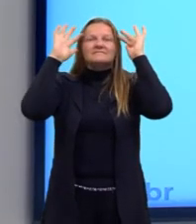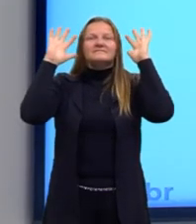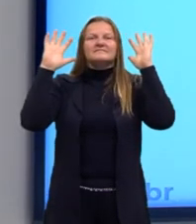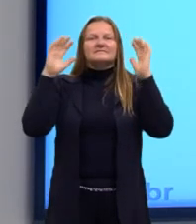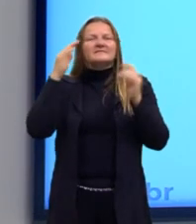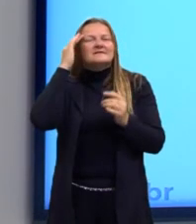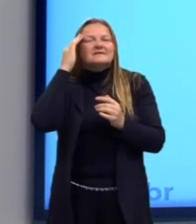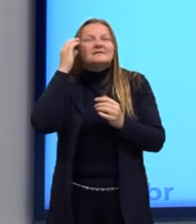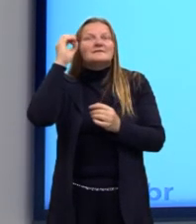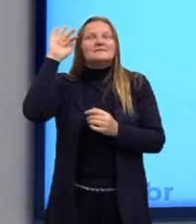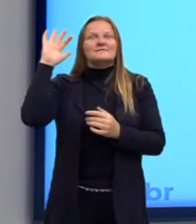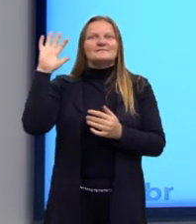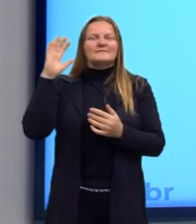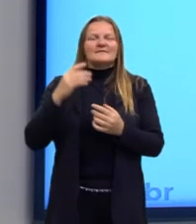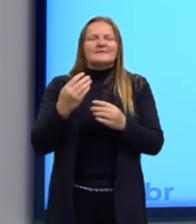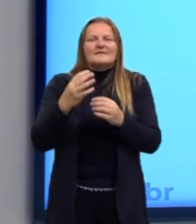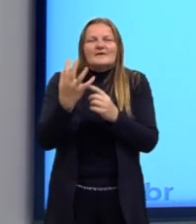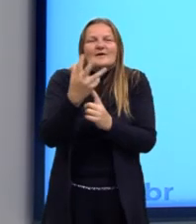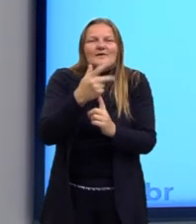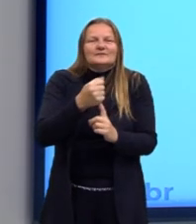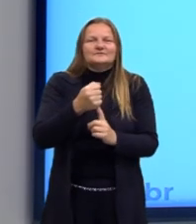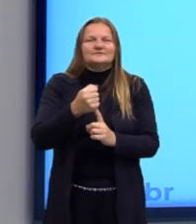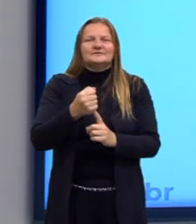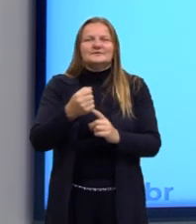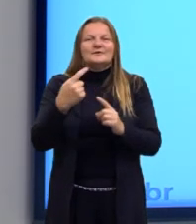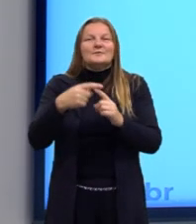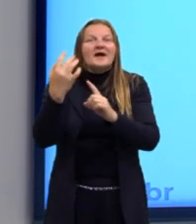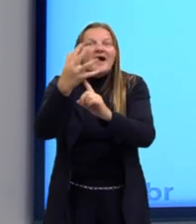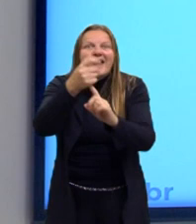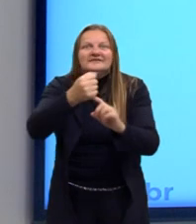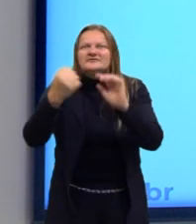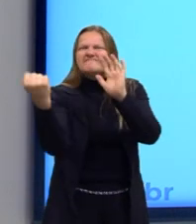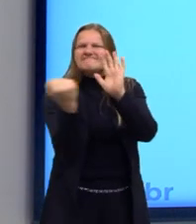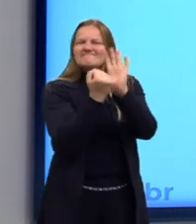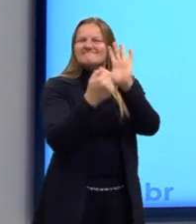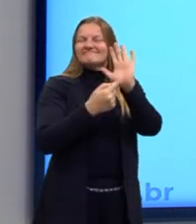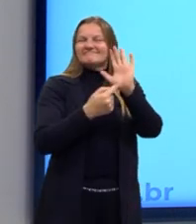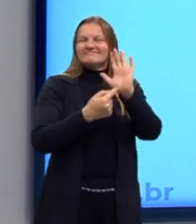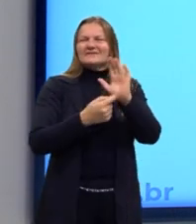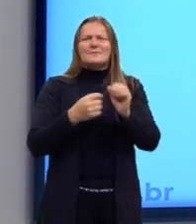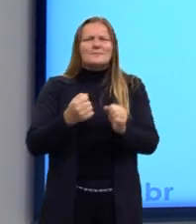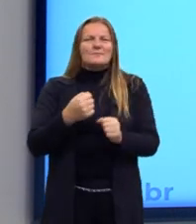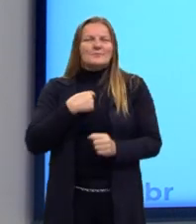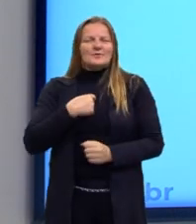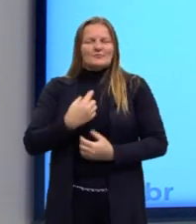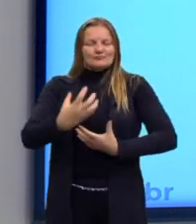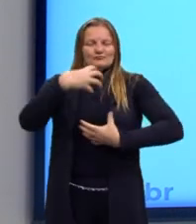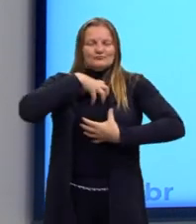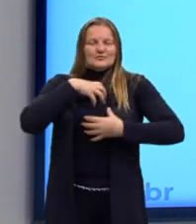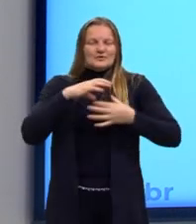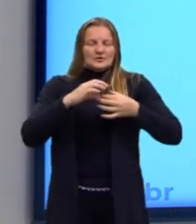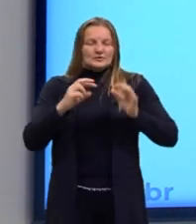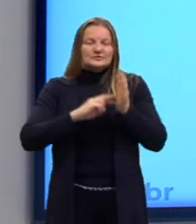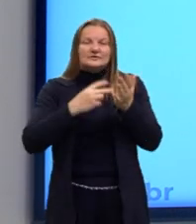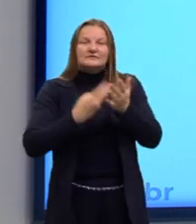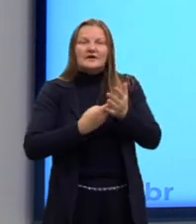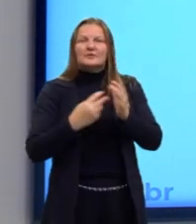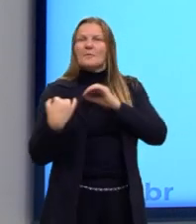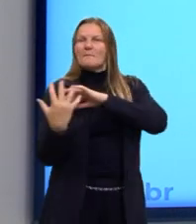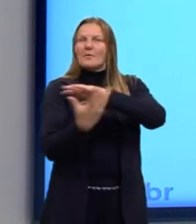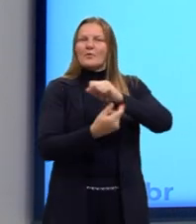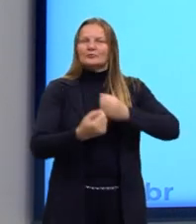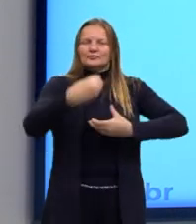Olha só, a arte é um dos modos simbólicos de que o ser humano se utiliza para atribuir significado ao mundo.